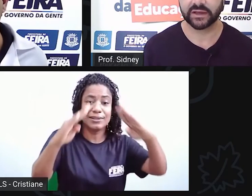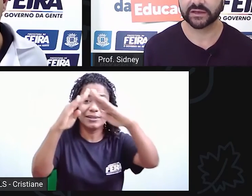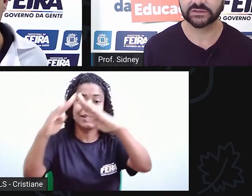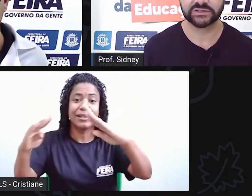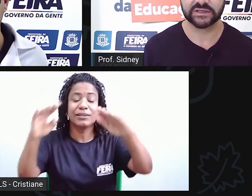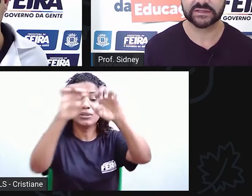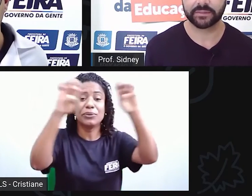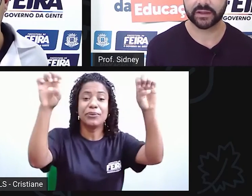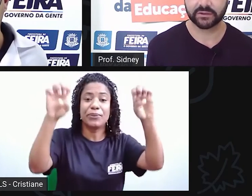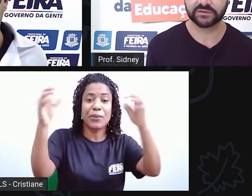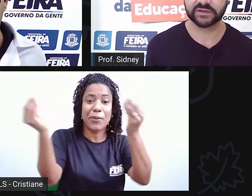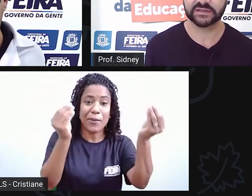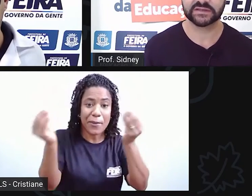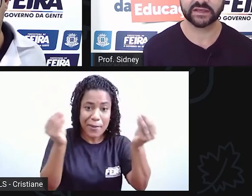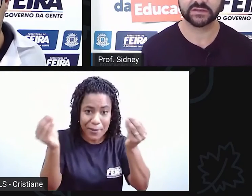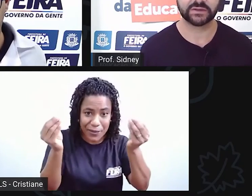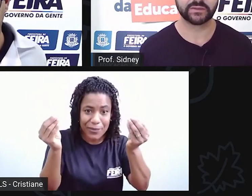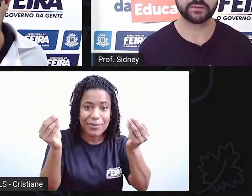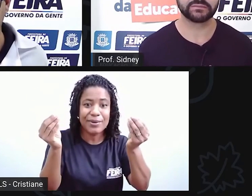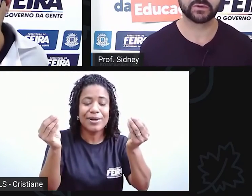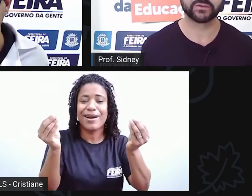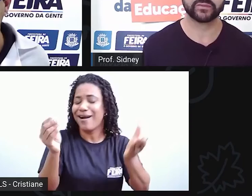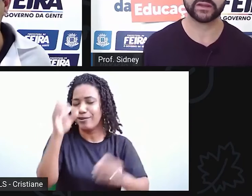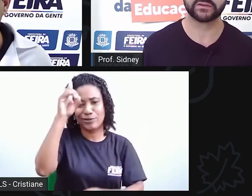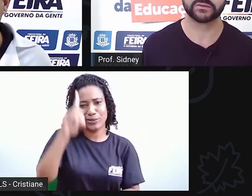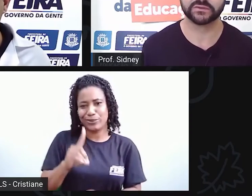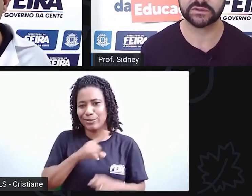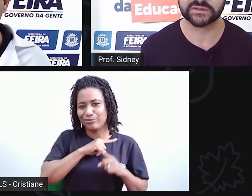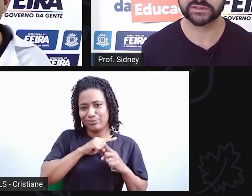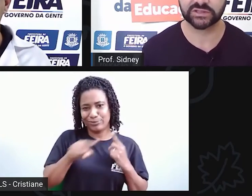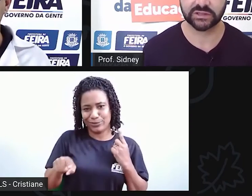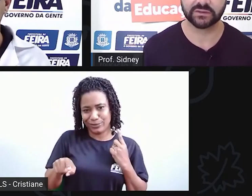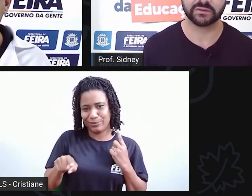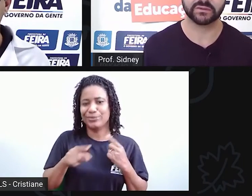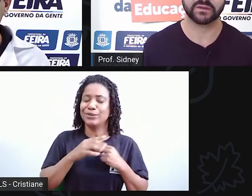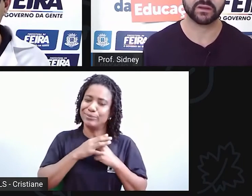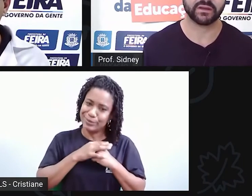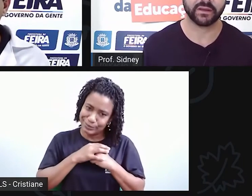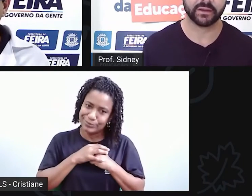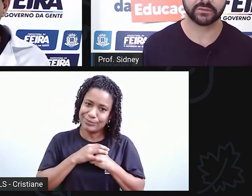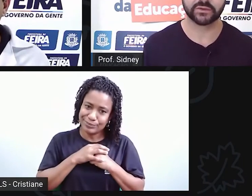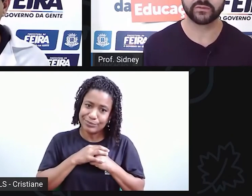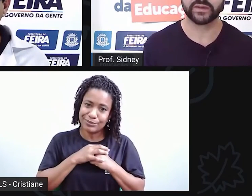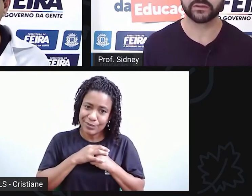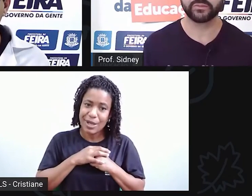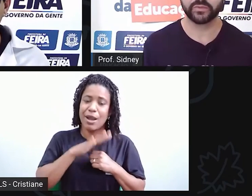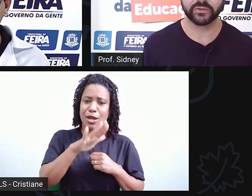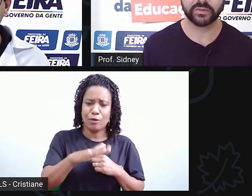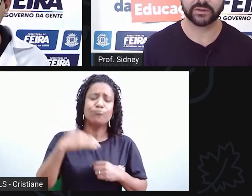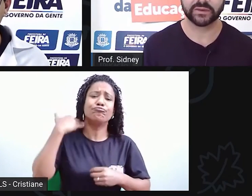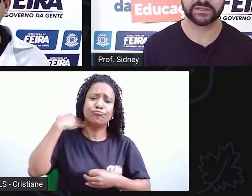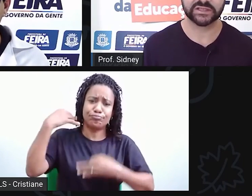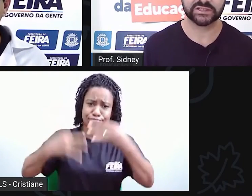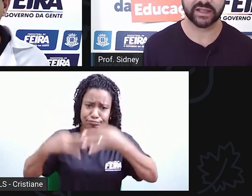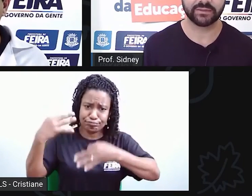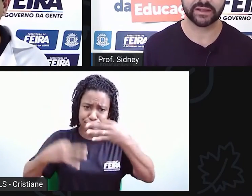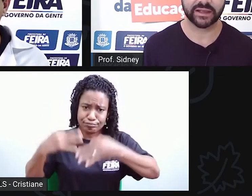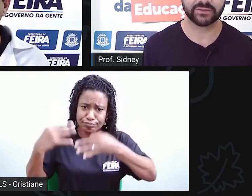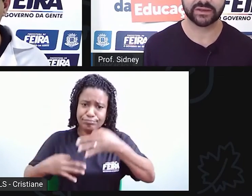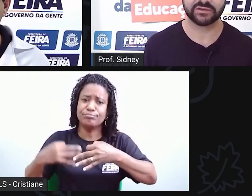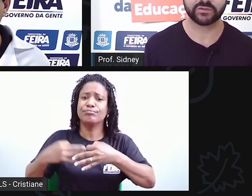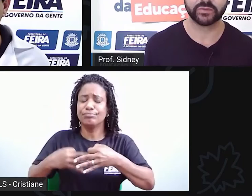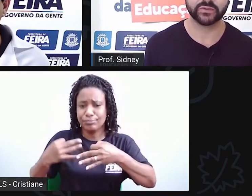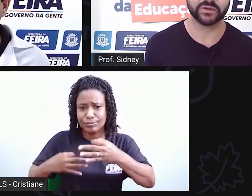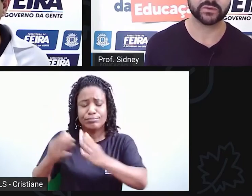Entrei na Justiça para que eu tivesse acesso. Não é um documento de sigilo. É um documento público. Ele já está